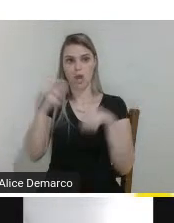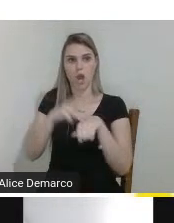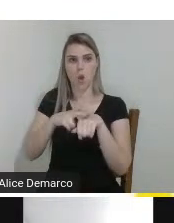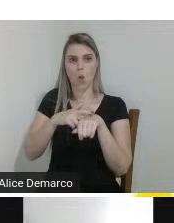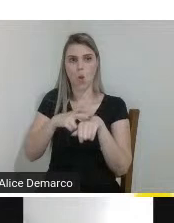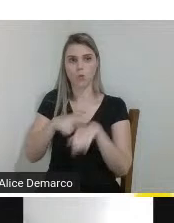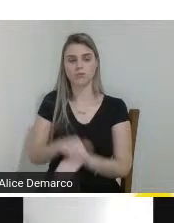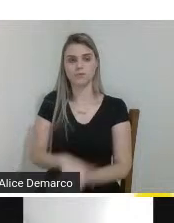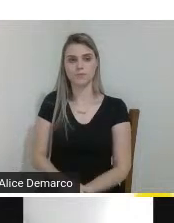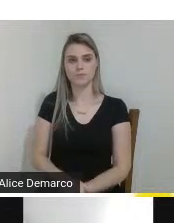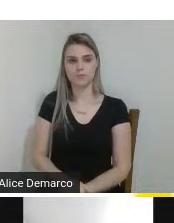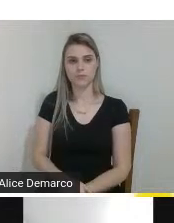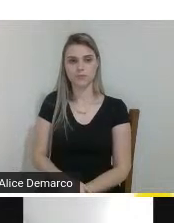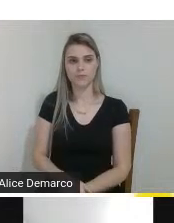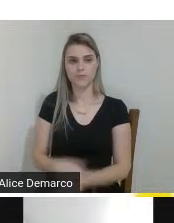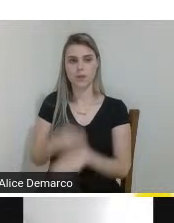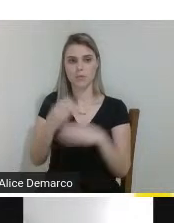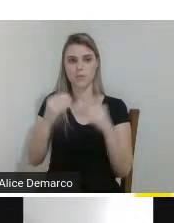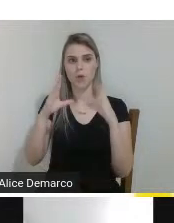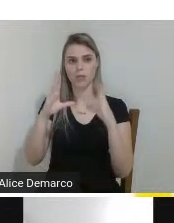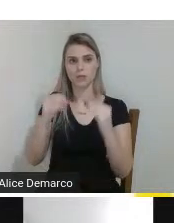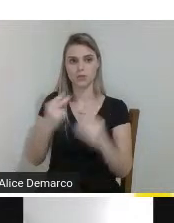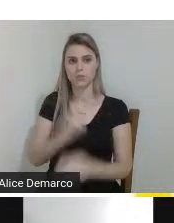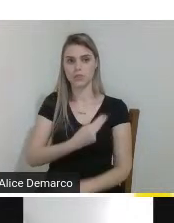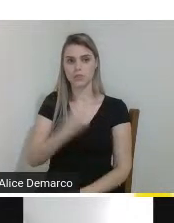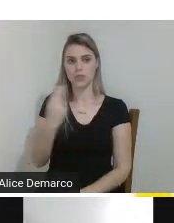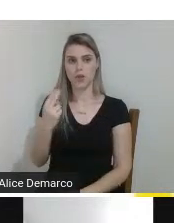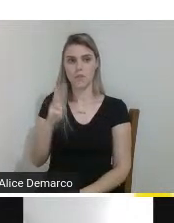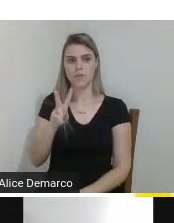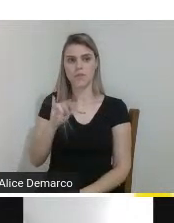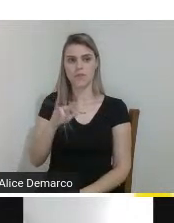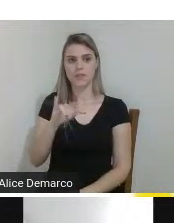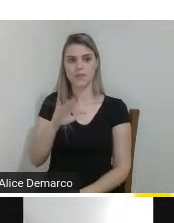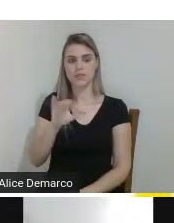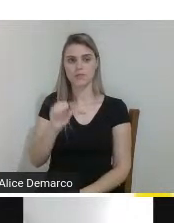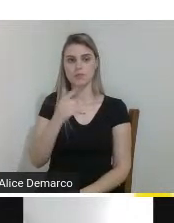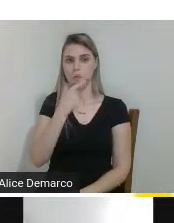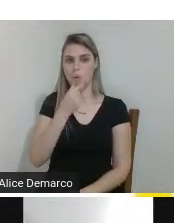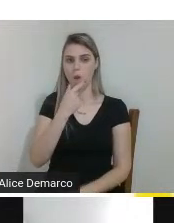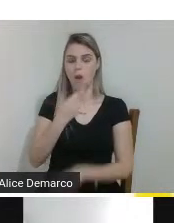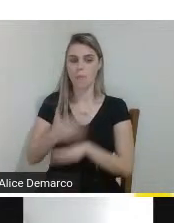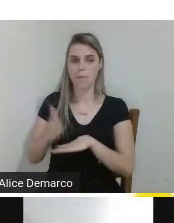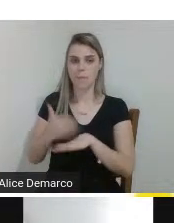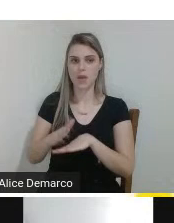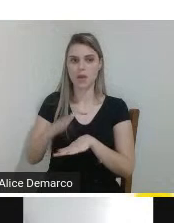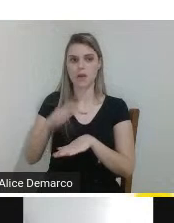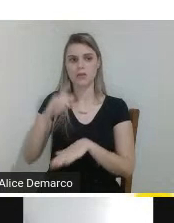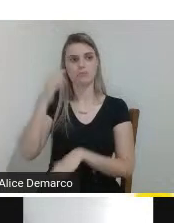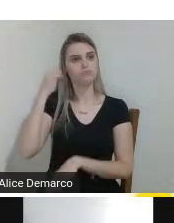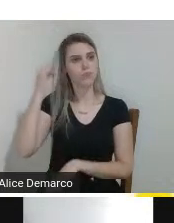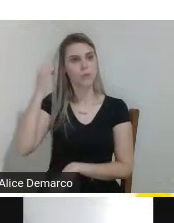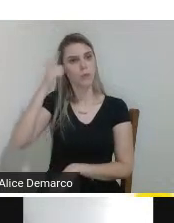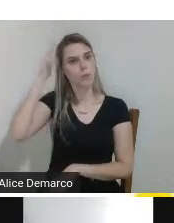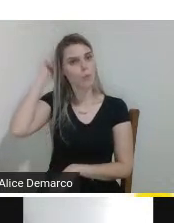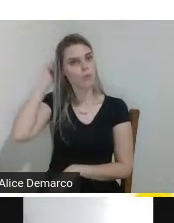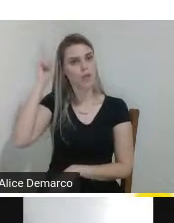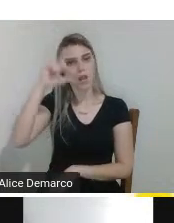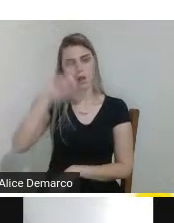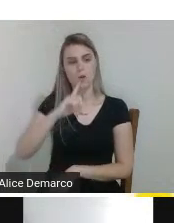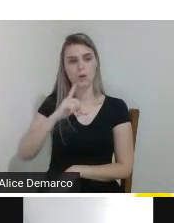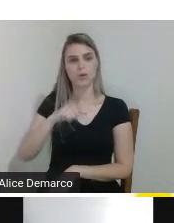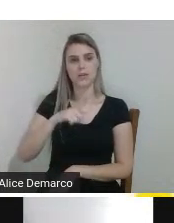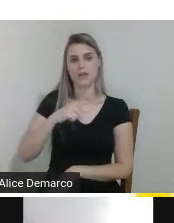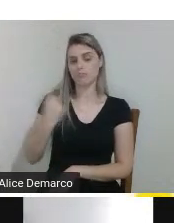boa noite meu nome é Vinícius Piscini sou homem branco cabelo curto loiro estou num quarto com fundo